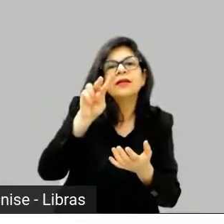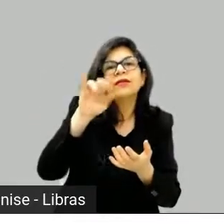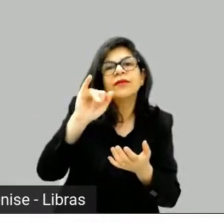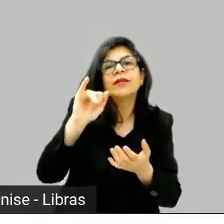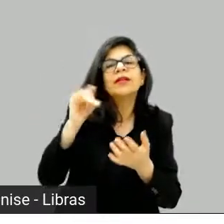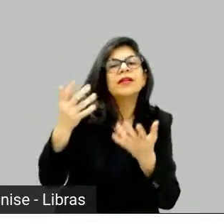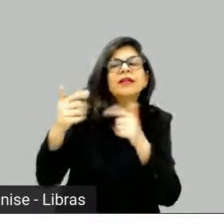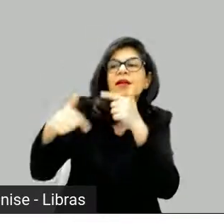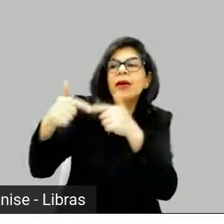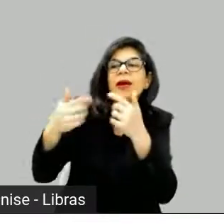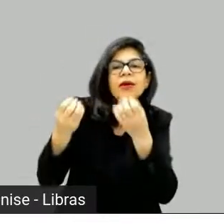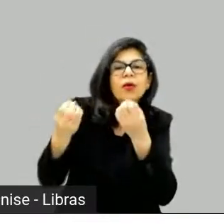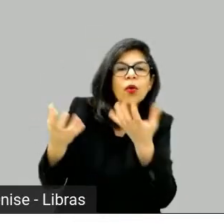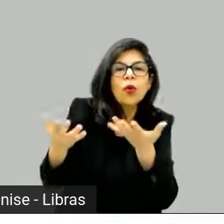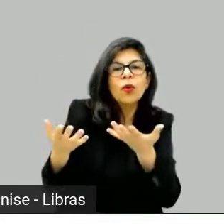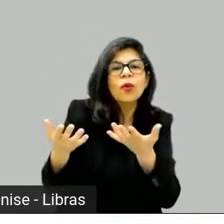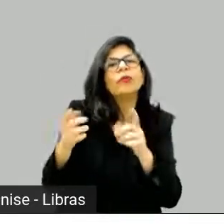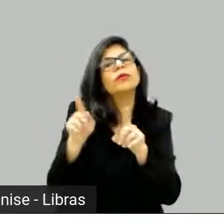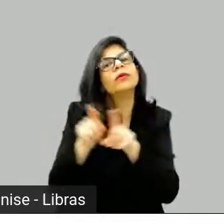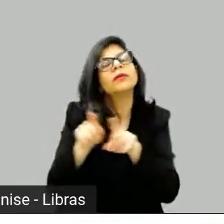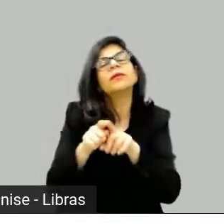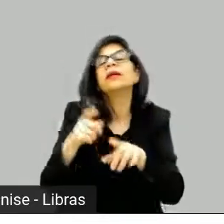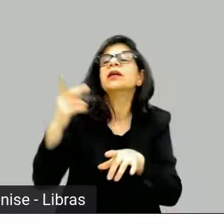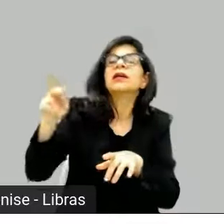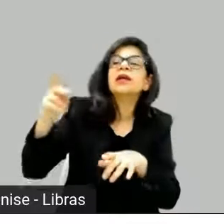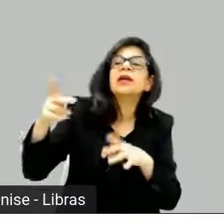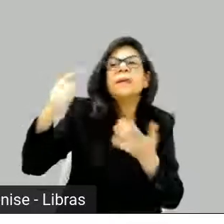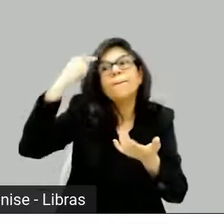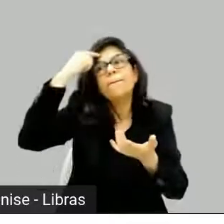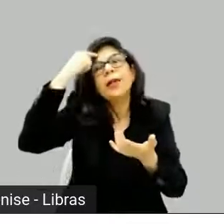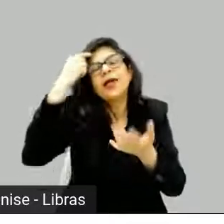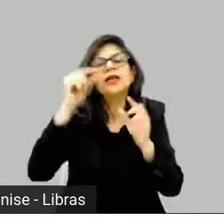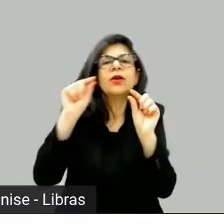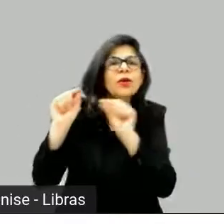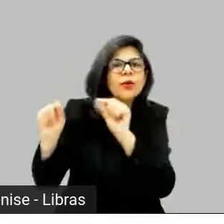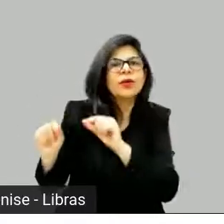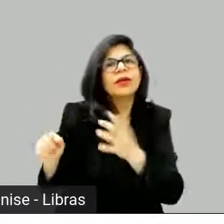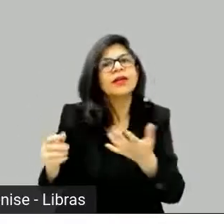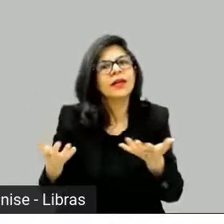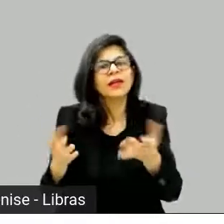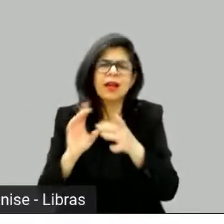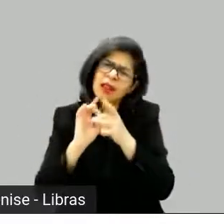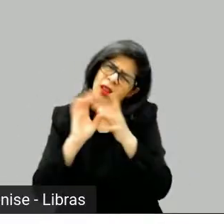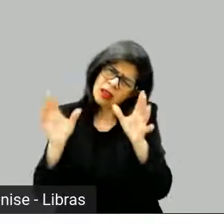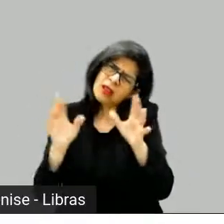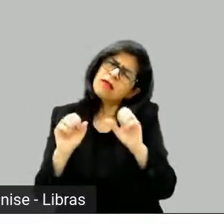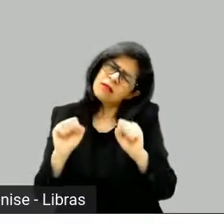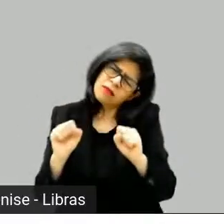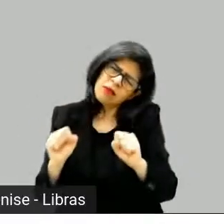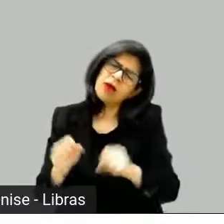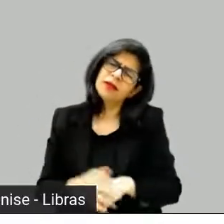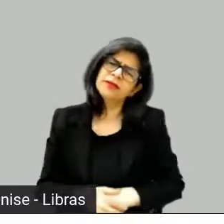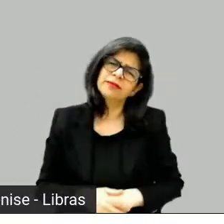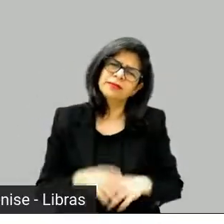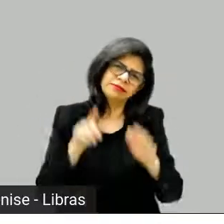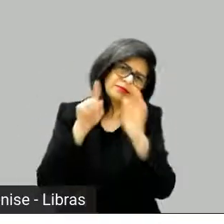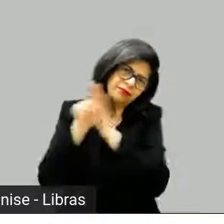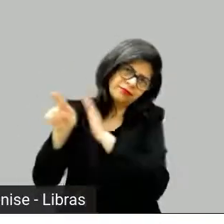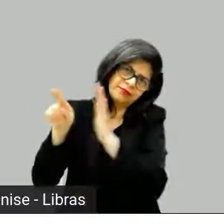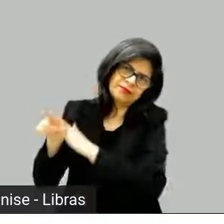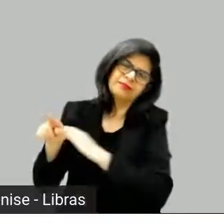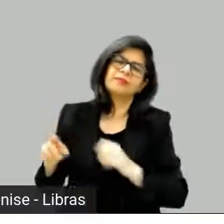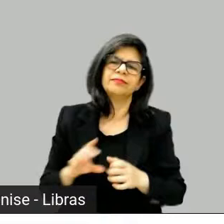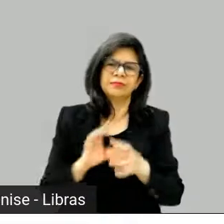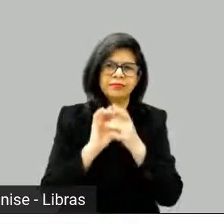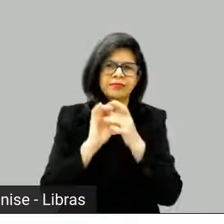essa estrutura. E aí, no final, eram três atos, né, que você falou, então, Davi, lá, final.